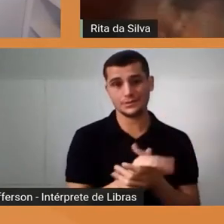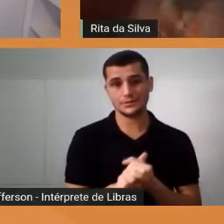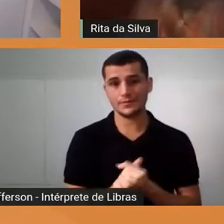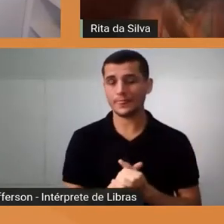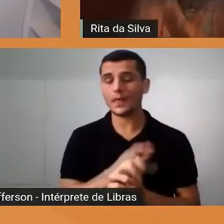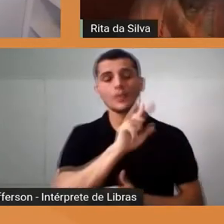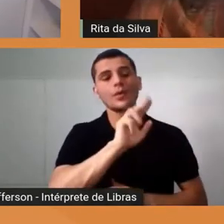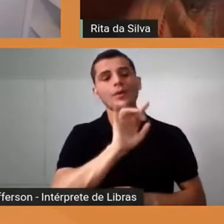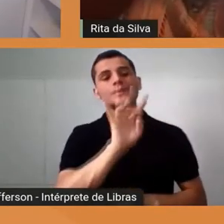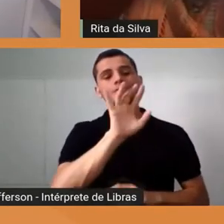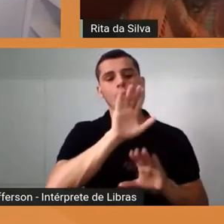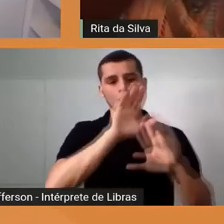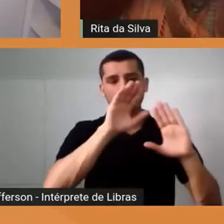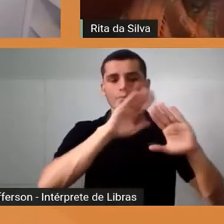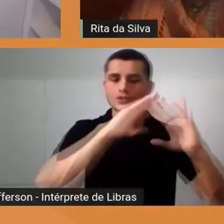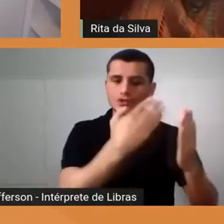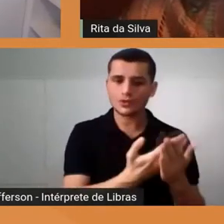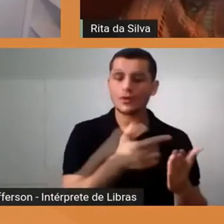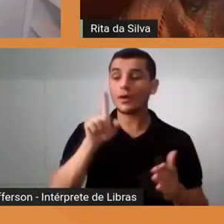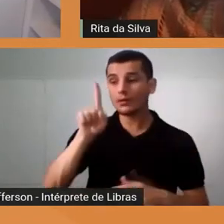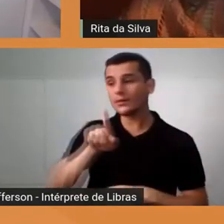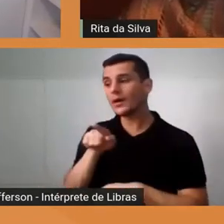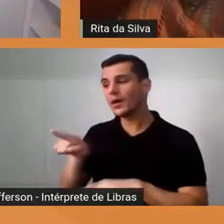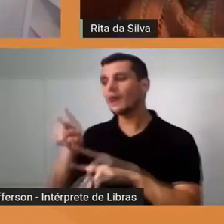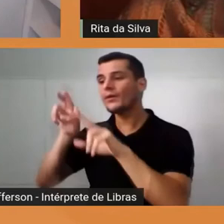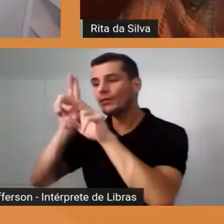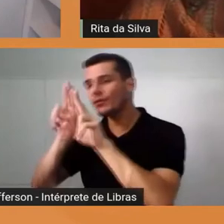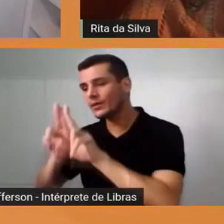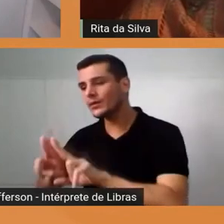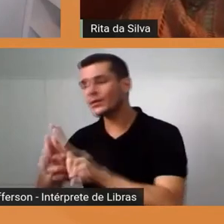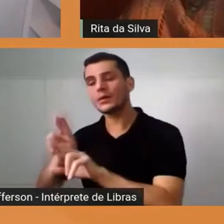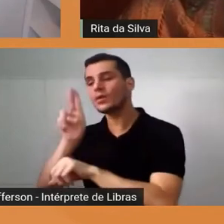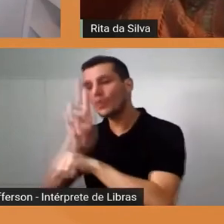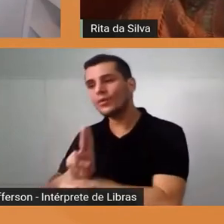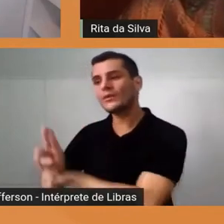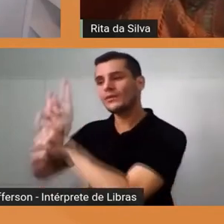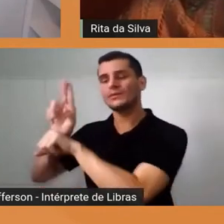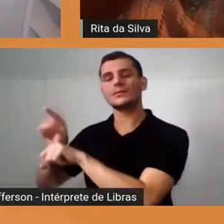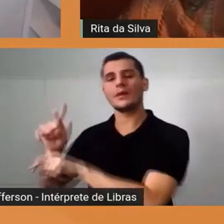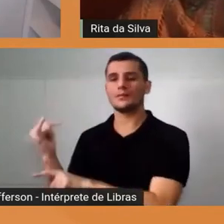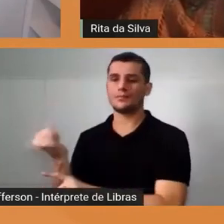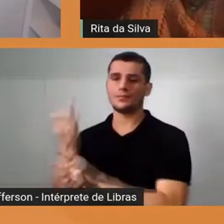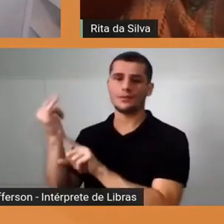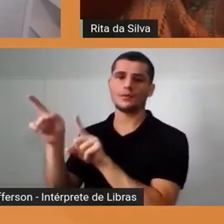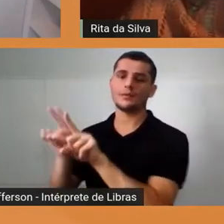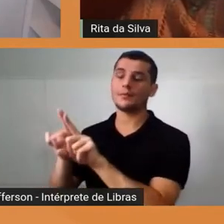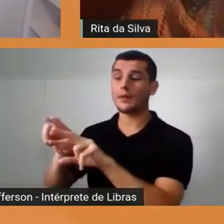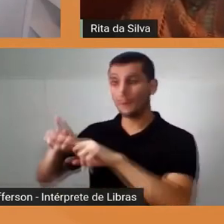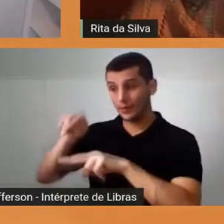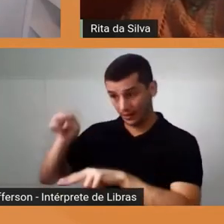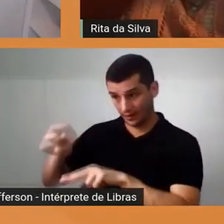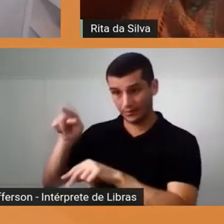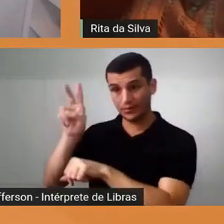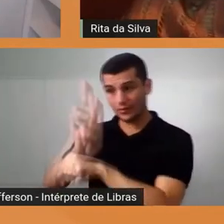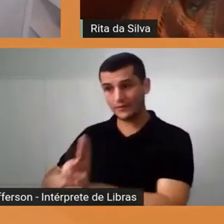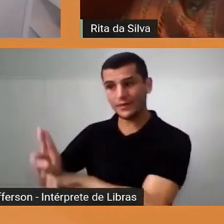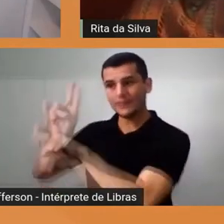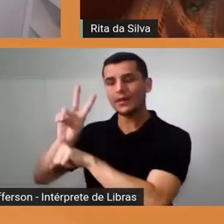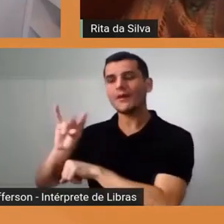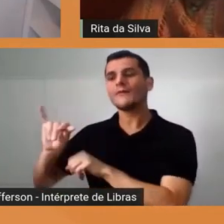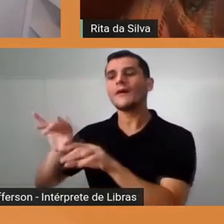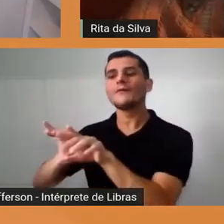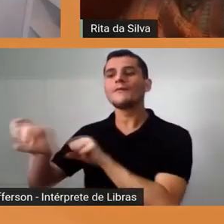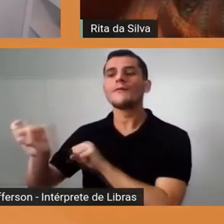nós formamos professores, né? Na Universidade, nós vamos formar professores, tanto pedagogos, professores de Geografia, História,